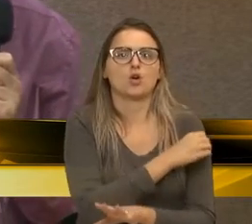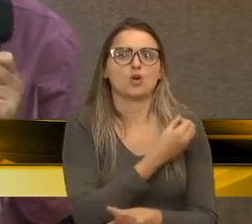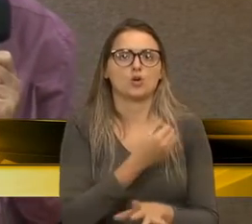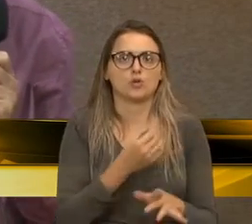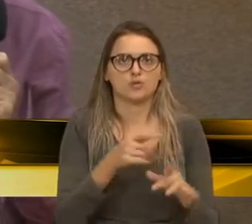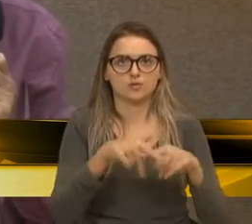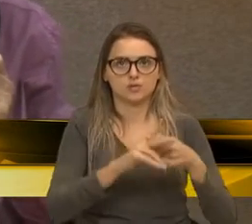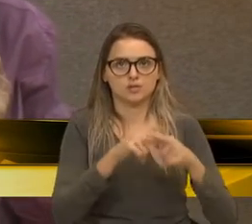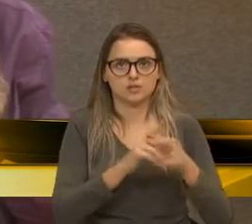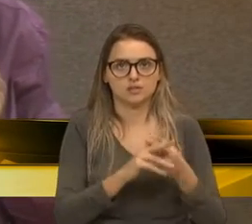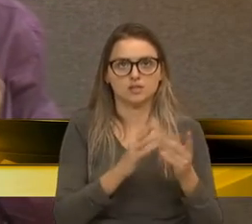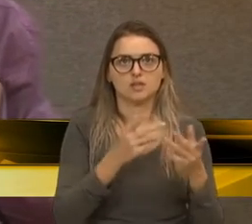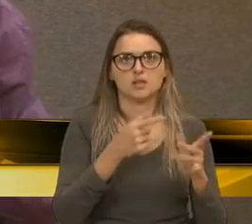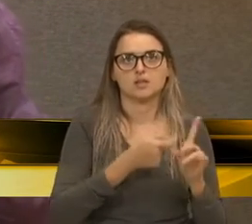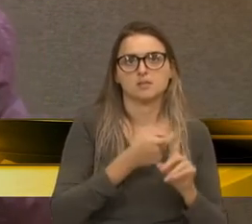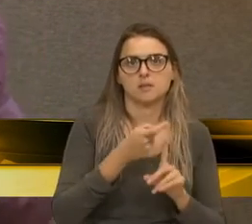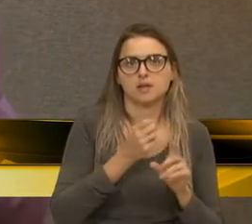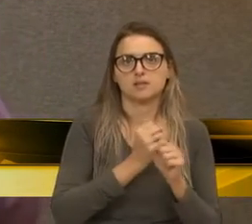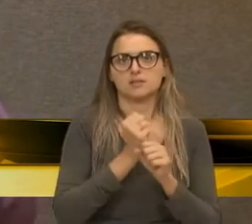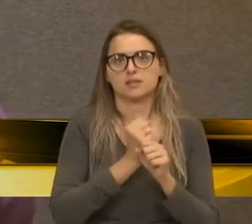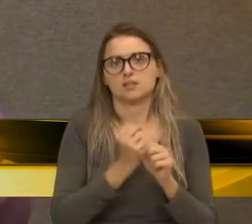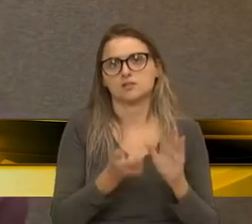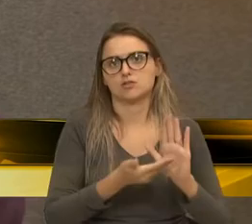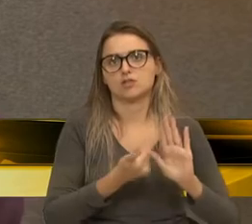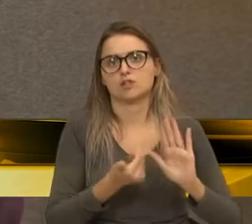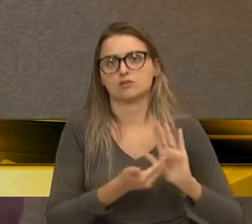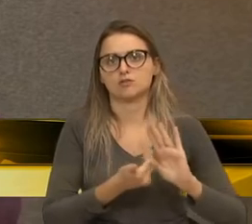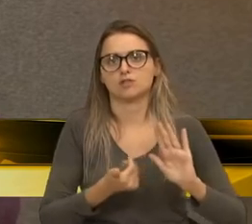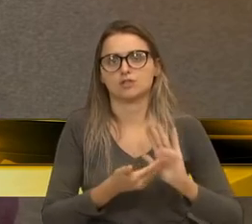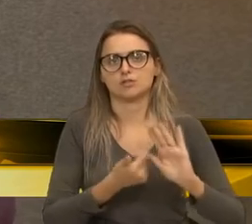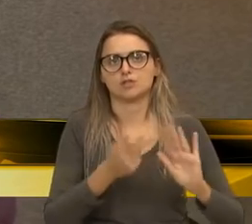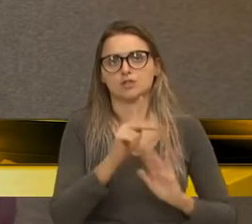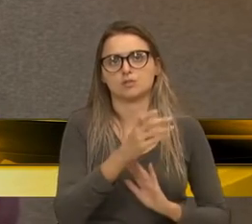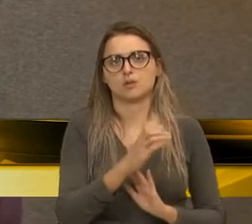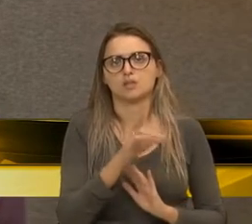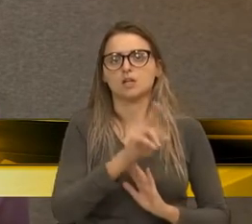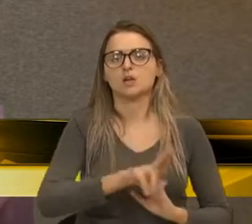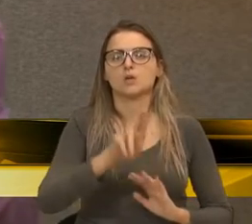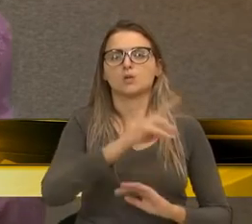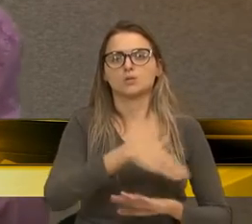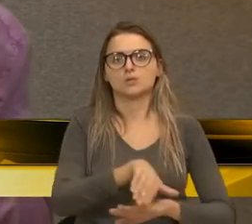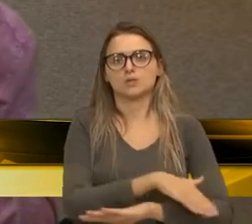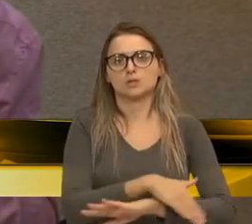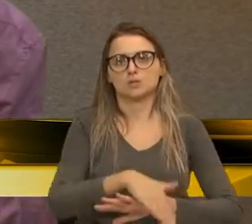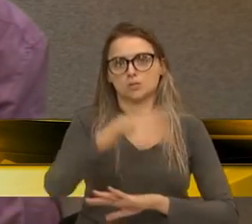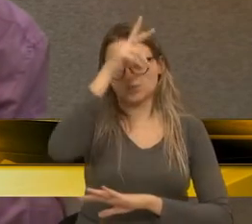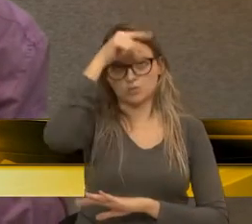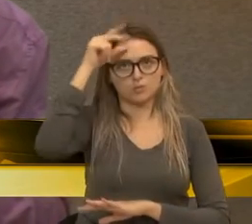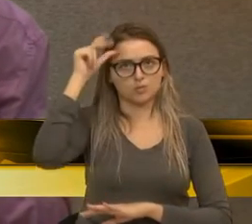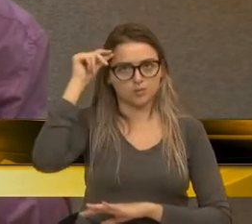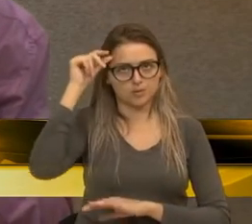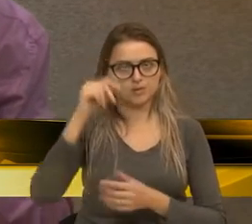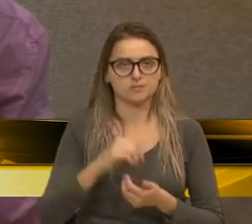meses, anos, desmanchando, tirando peça, ocupando via pública, via pública.